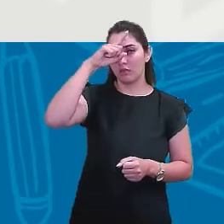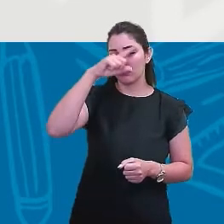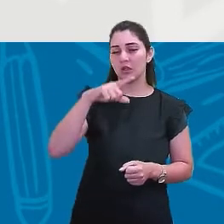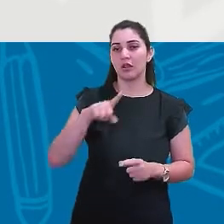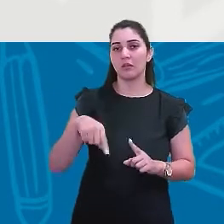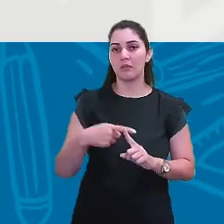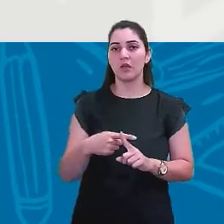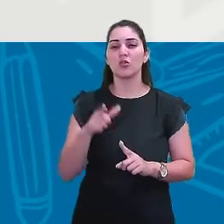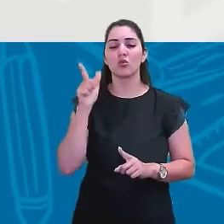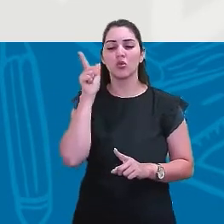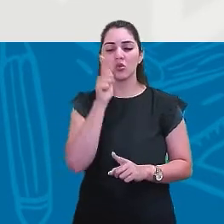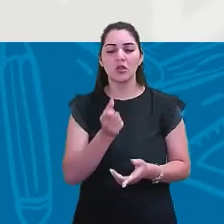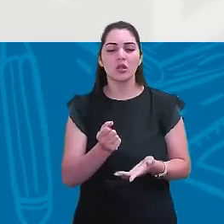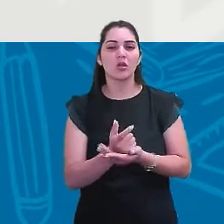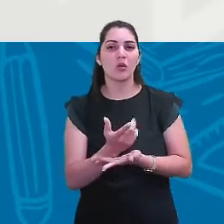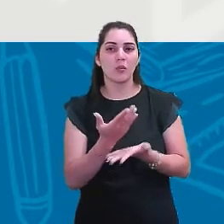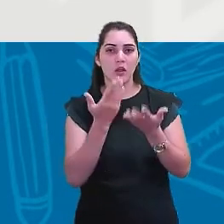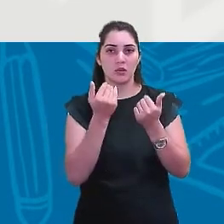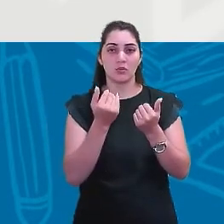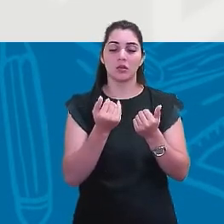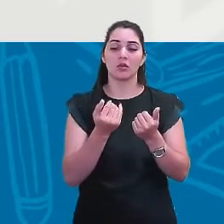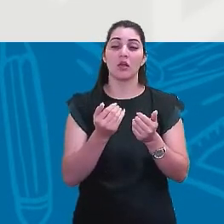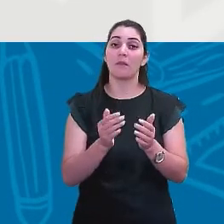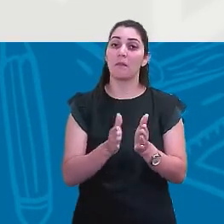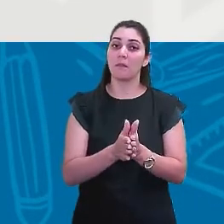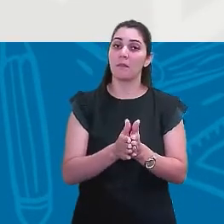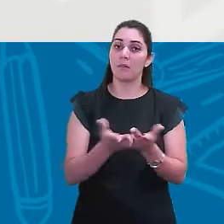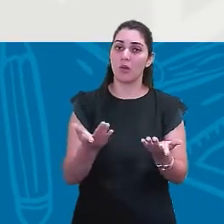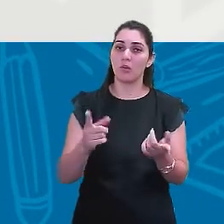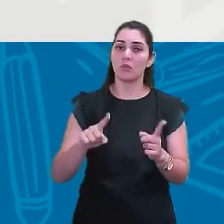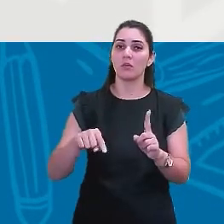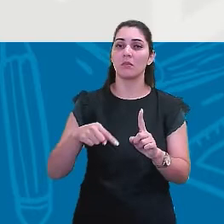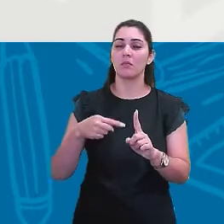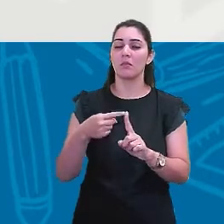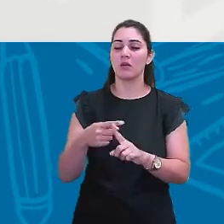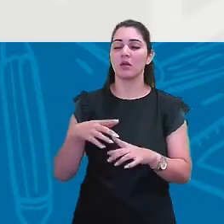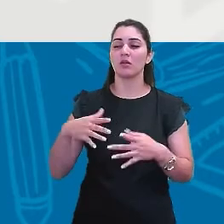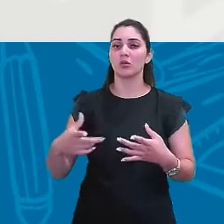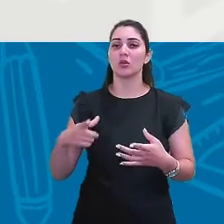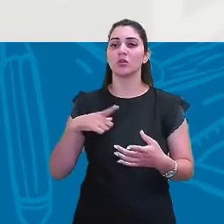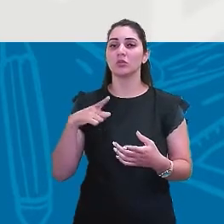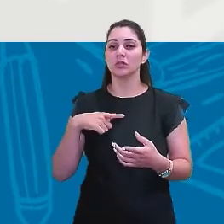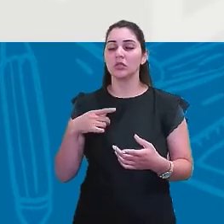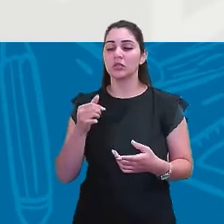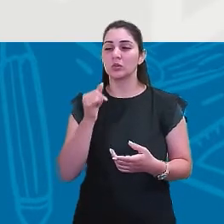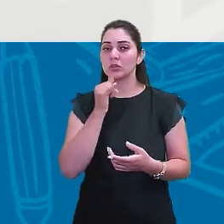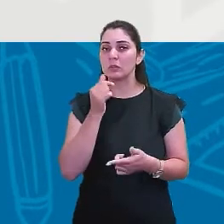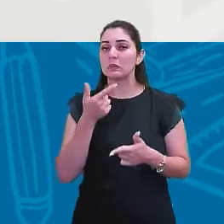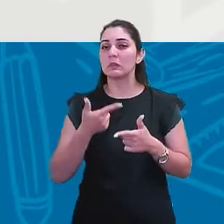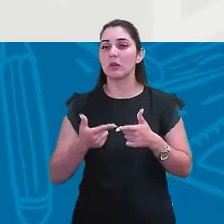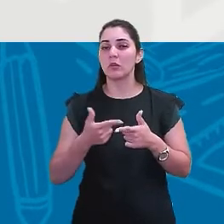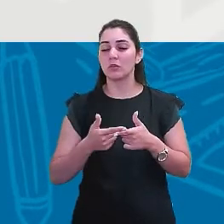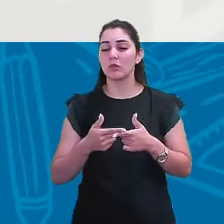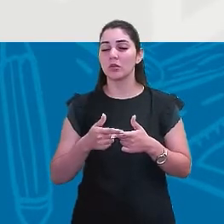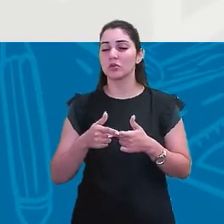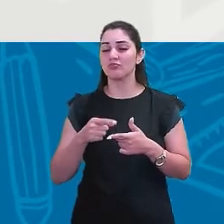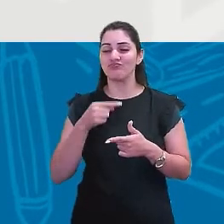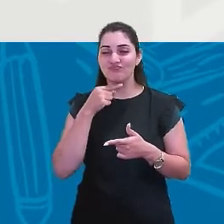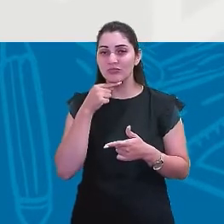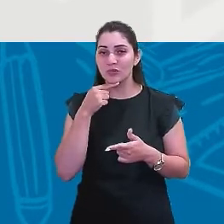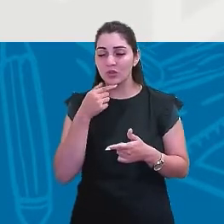necessidades básicas, então você é pobre. Mas quando nem a necessidade básica você consegue manter e aí você